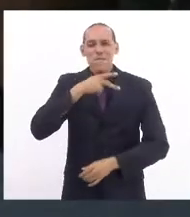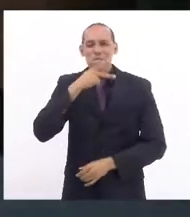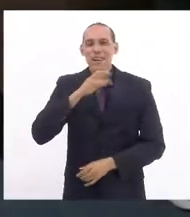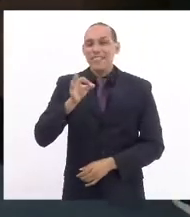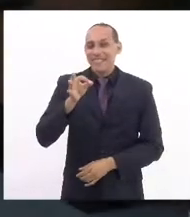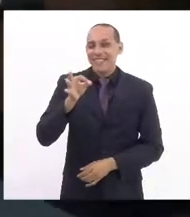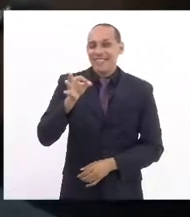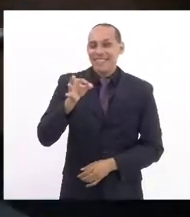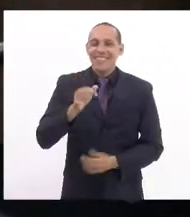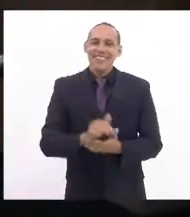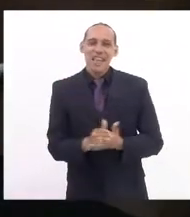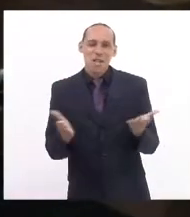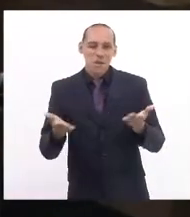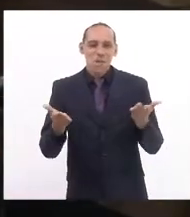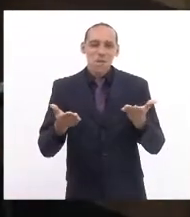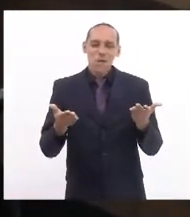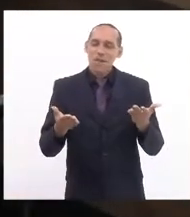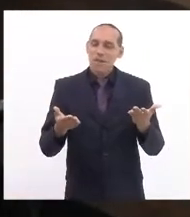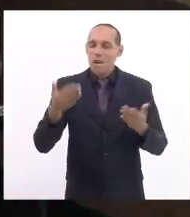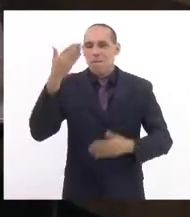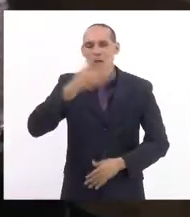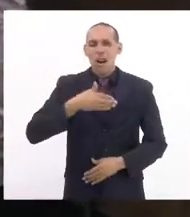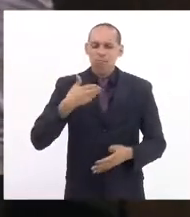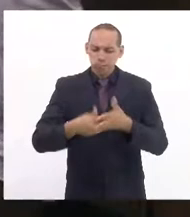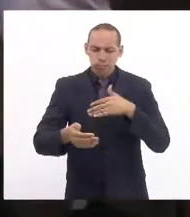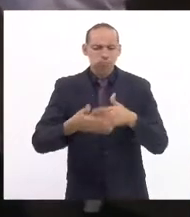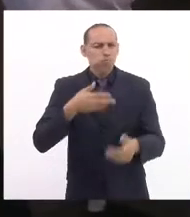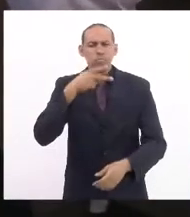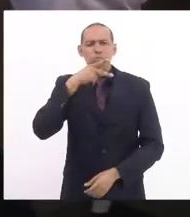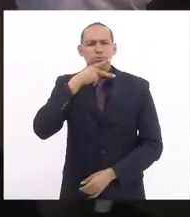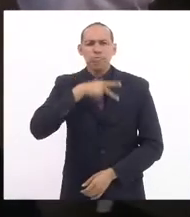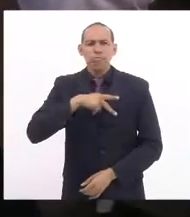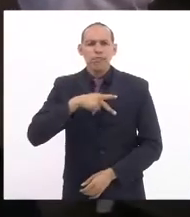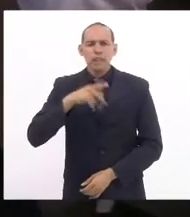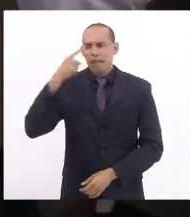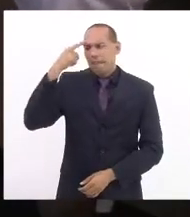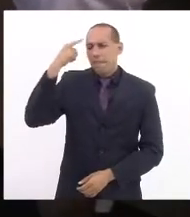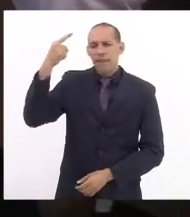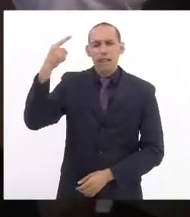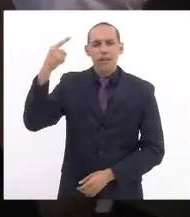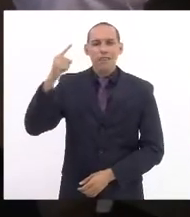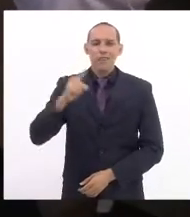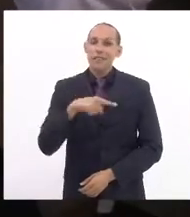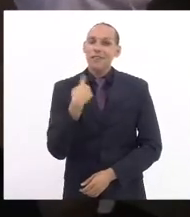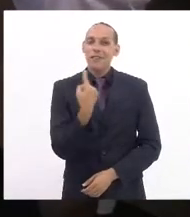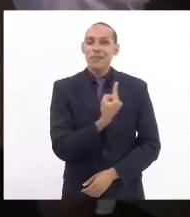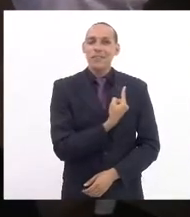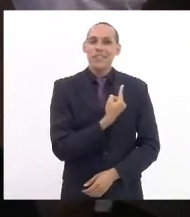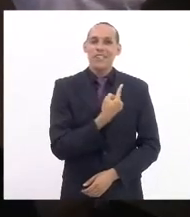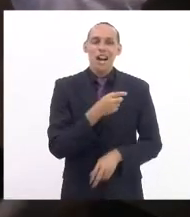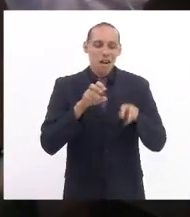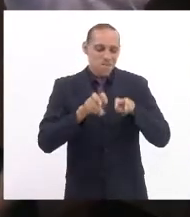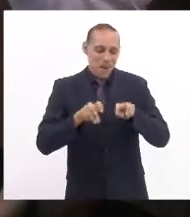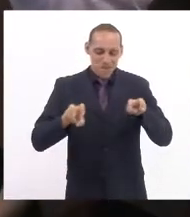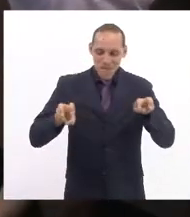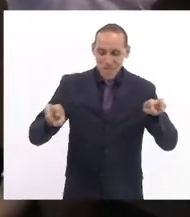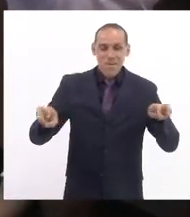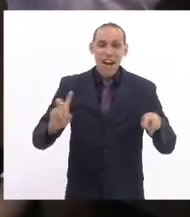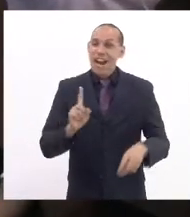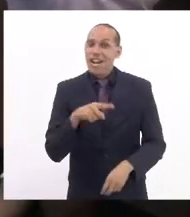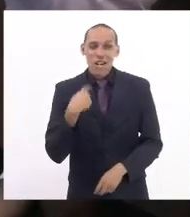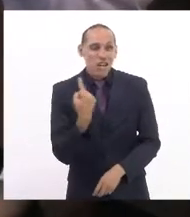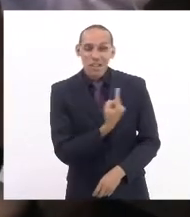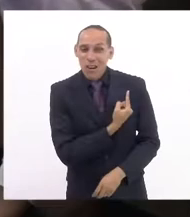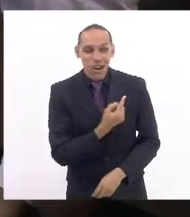E o dia de hoje é exatamente isso, independente de partido, de ideologia. Estamos aqui ocupando os nossos espaços,